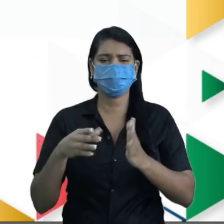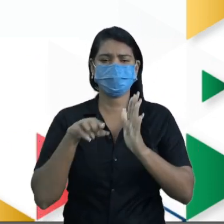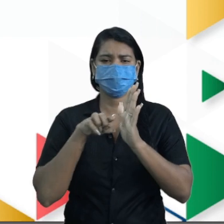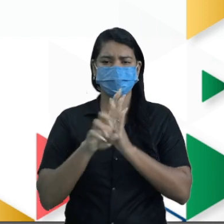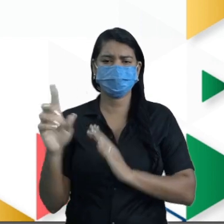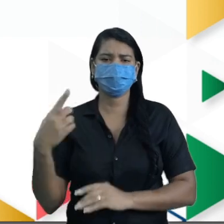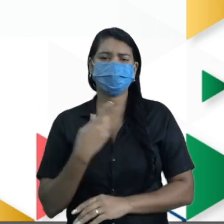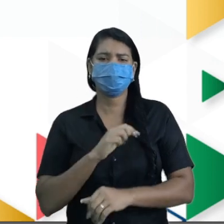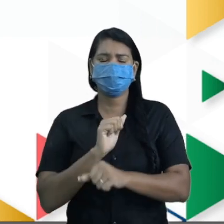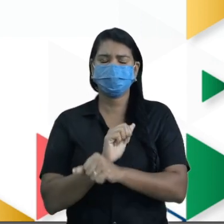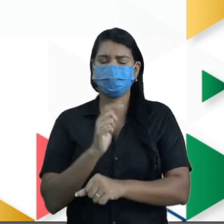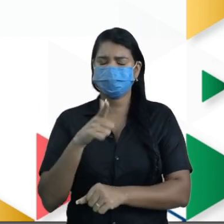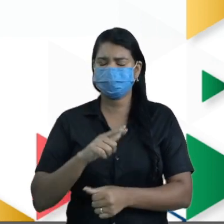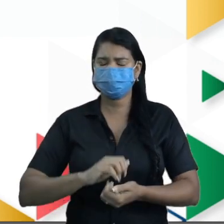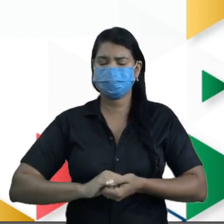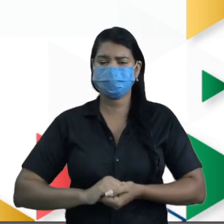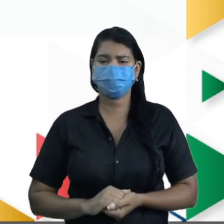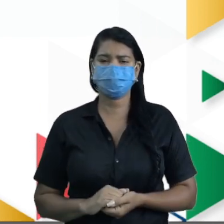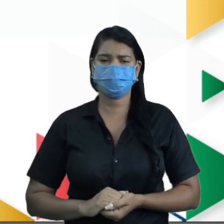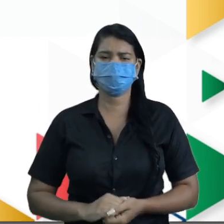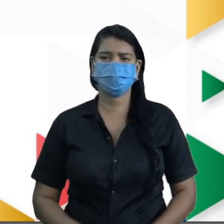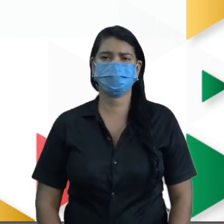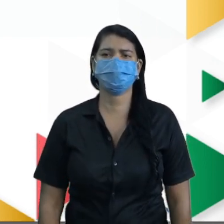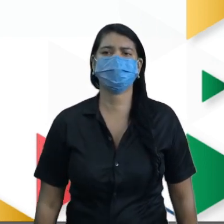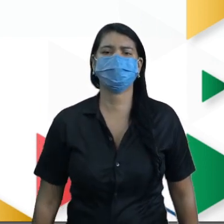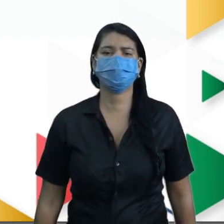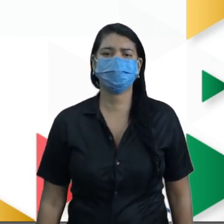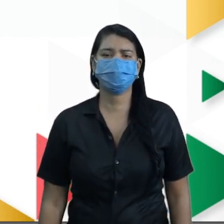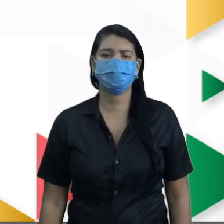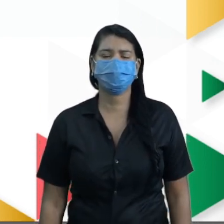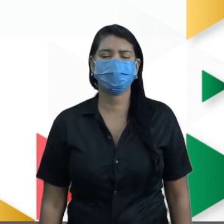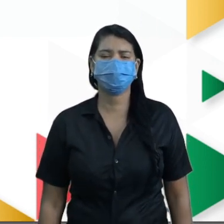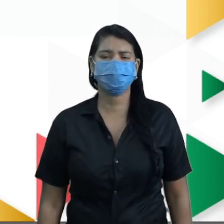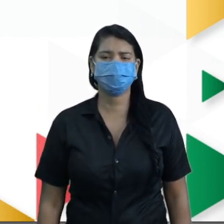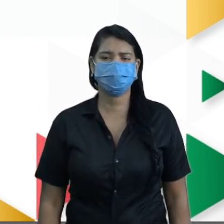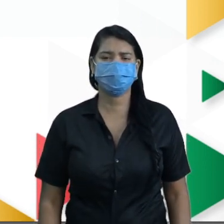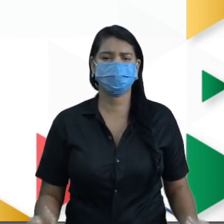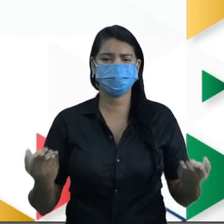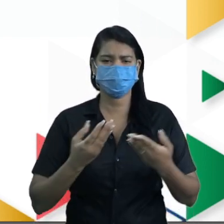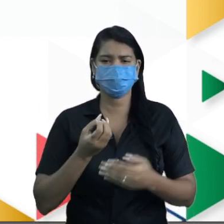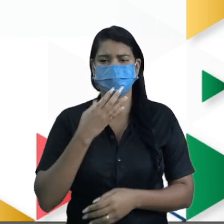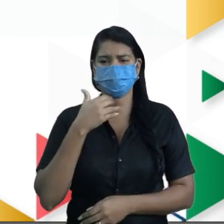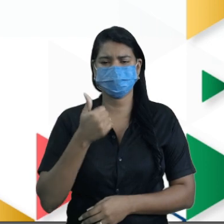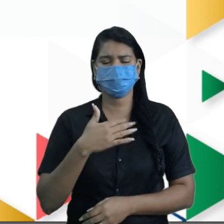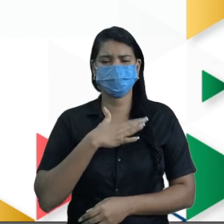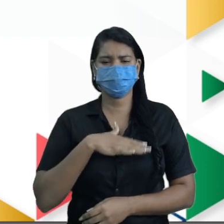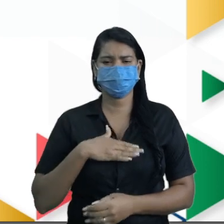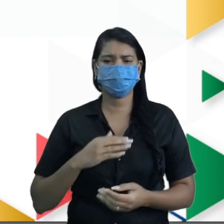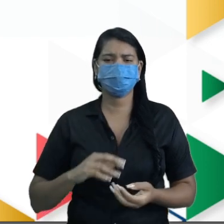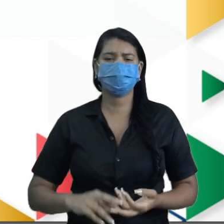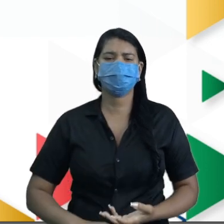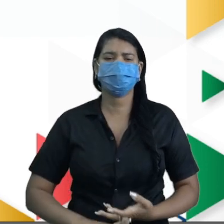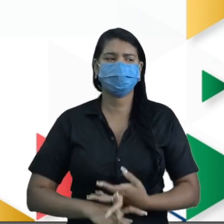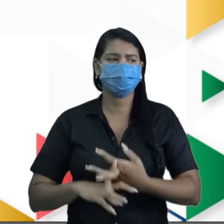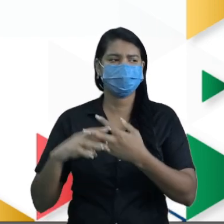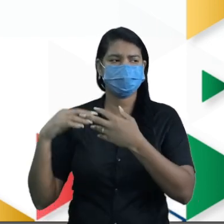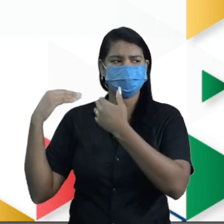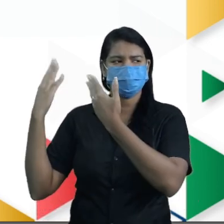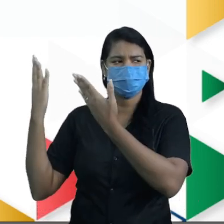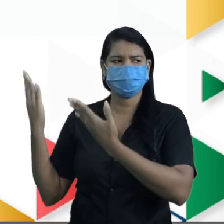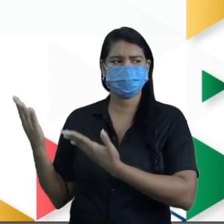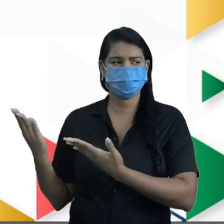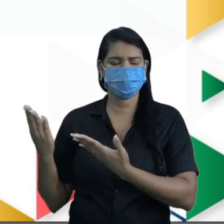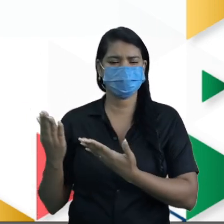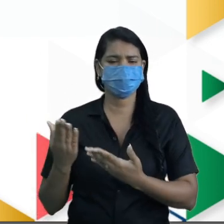que a gente aqui não para, tá bom? Temos aí um tempinho e vai ser super gostoso trabalhar com ele. Alisson tem uma lanchonete